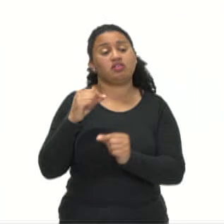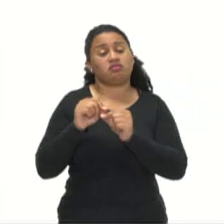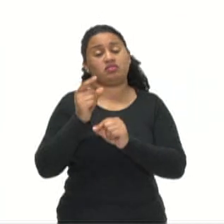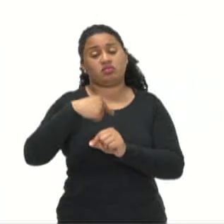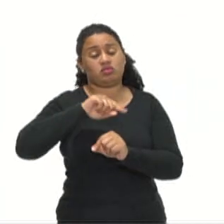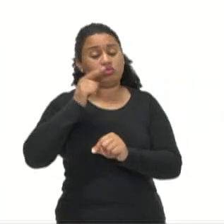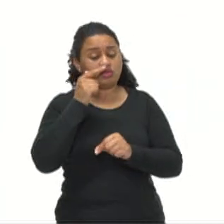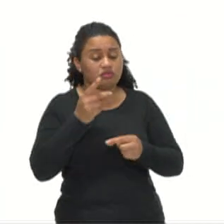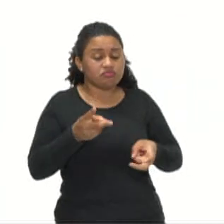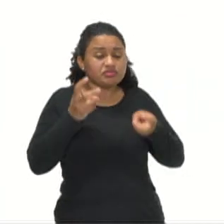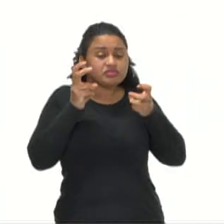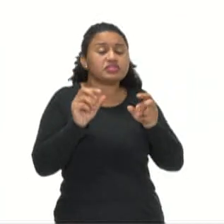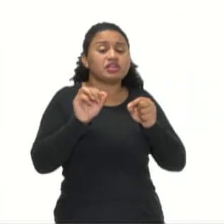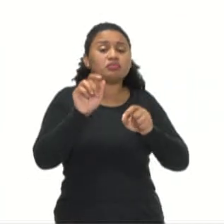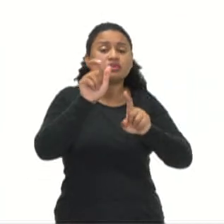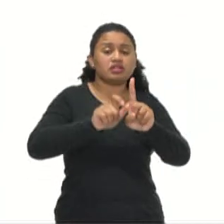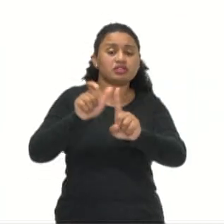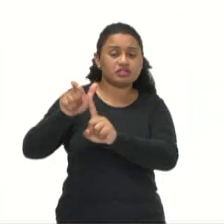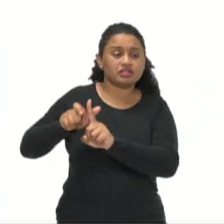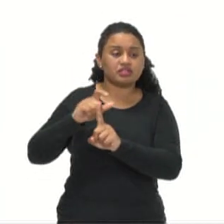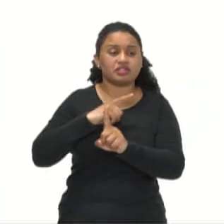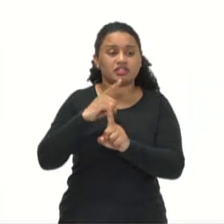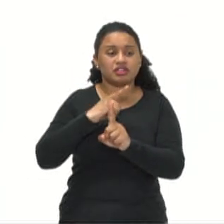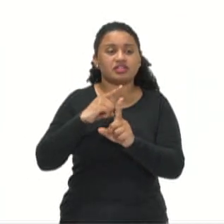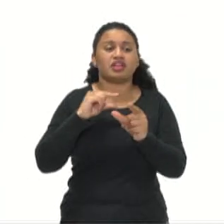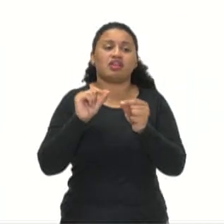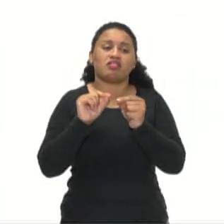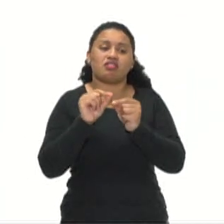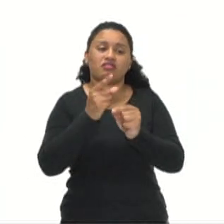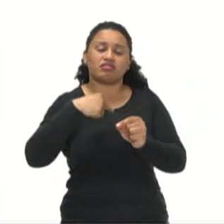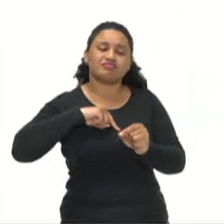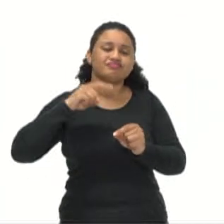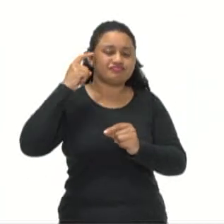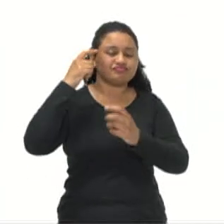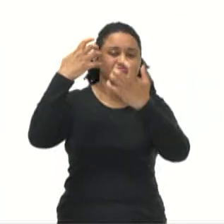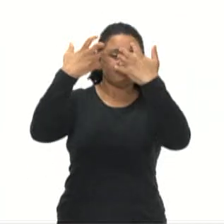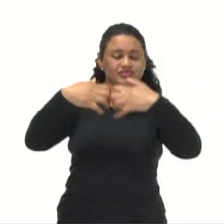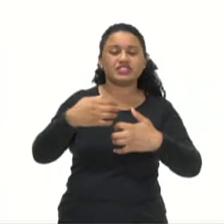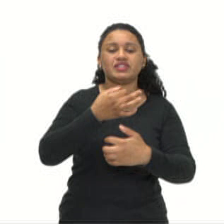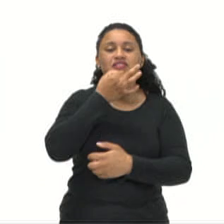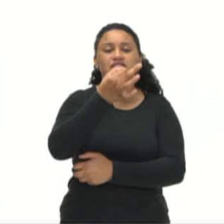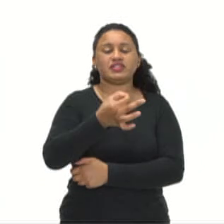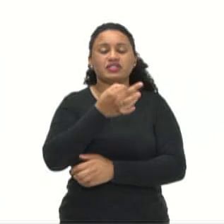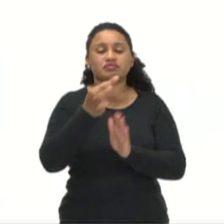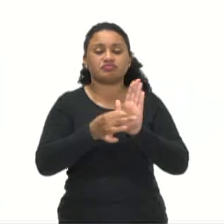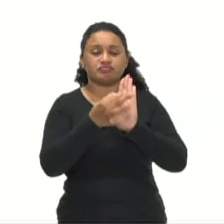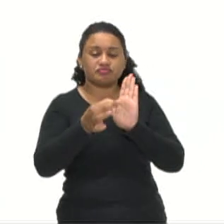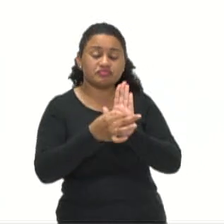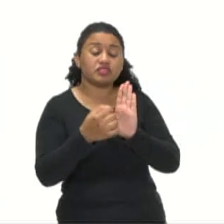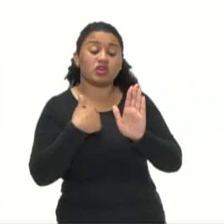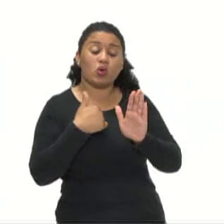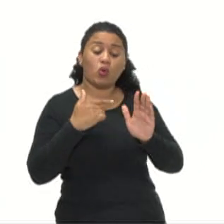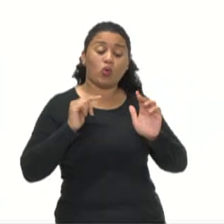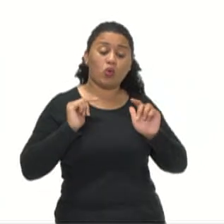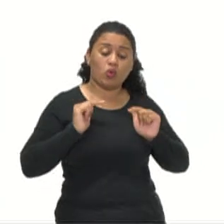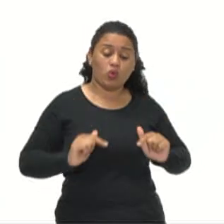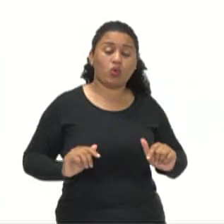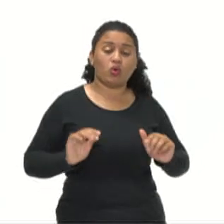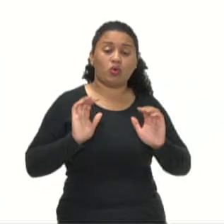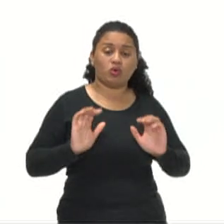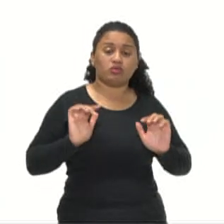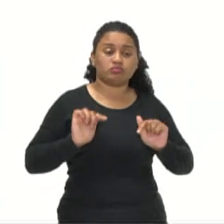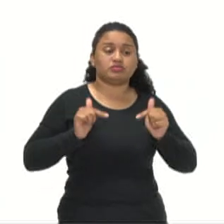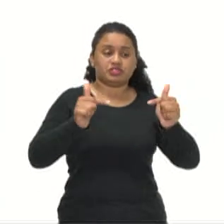identificamos com esses personagens, que nos levam a uma reflexão crítica sobre o nosso próprio comportamento